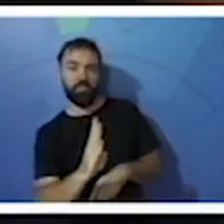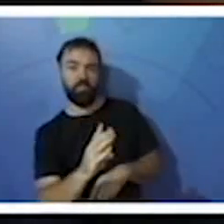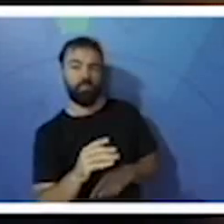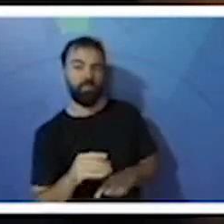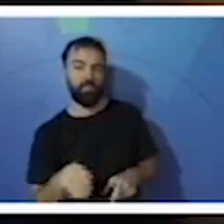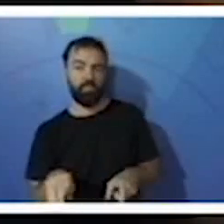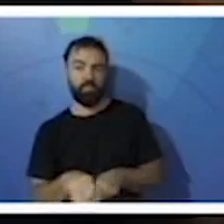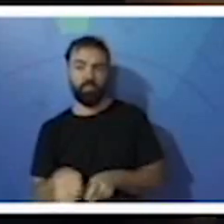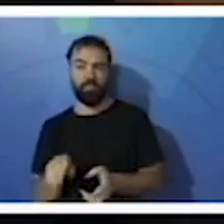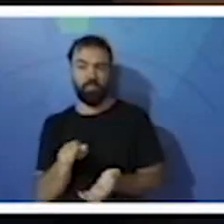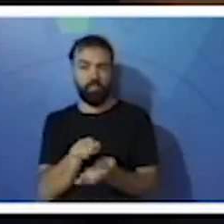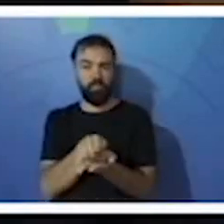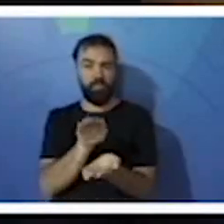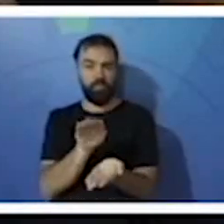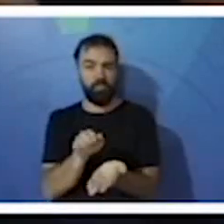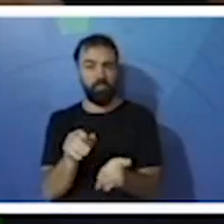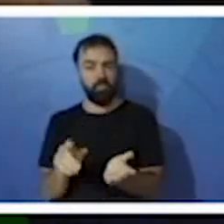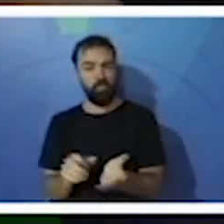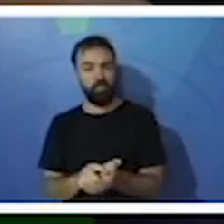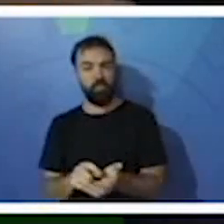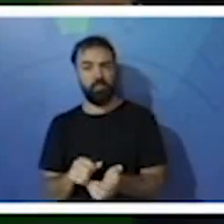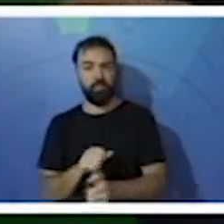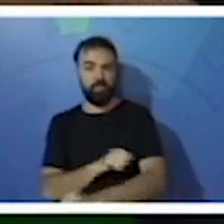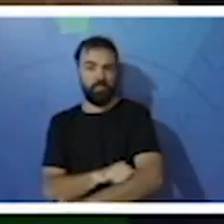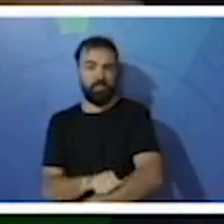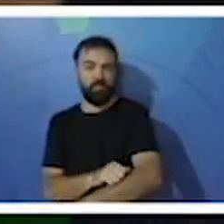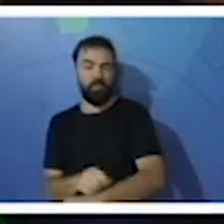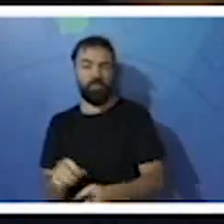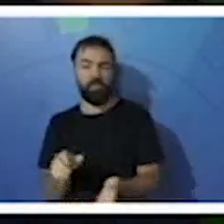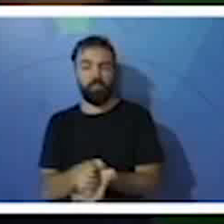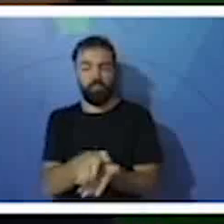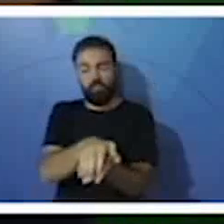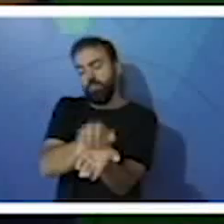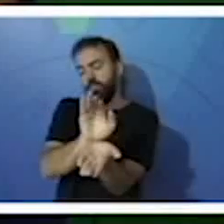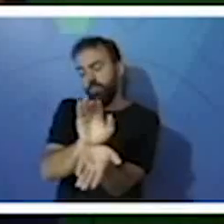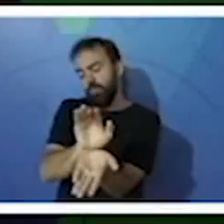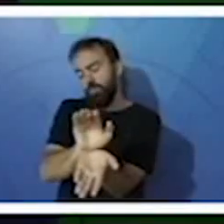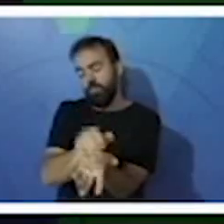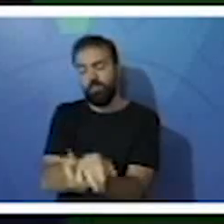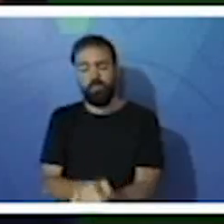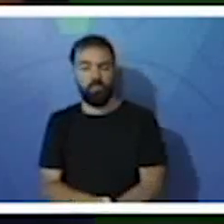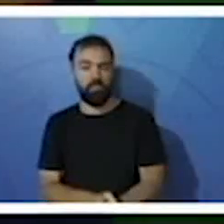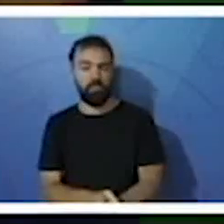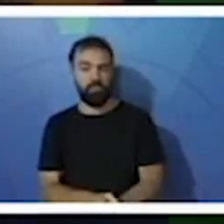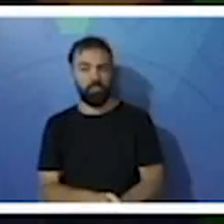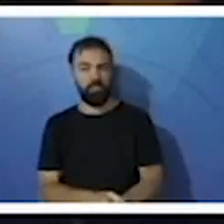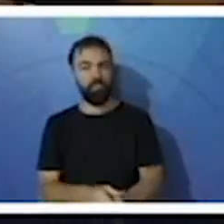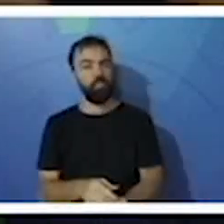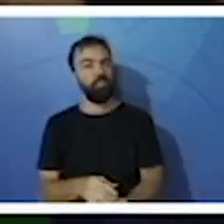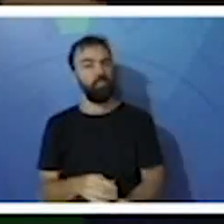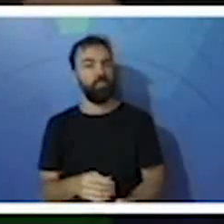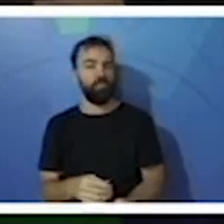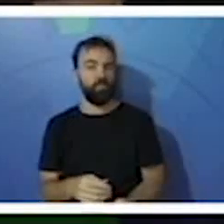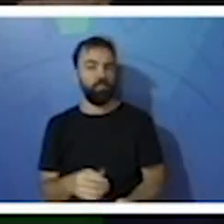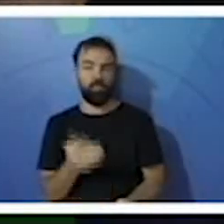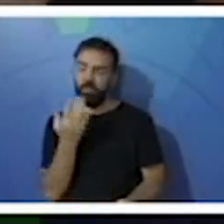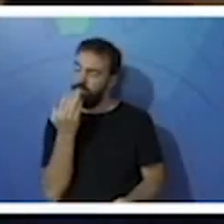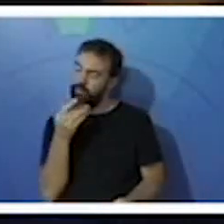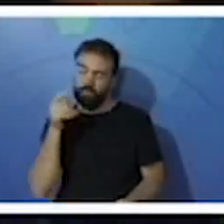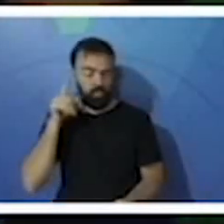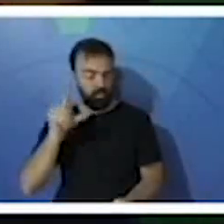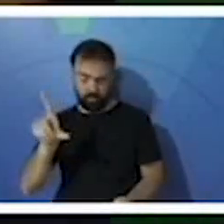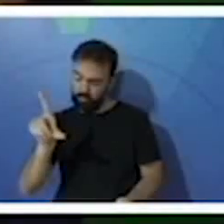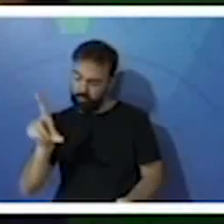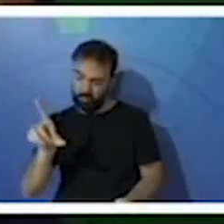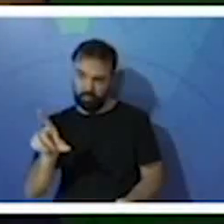mexilhão, a esponja, a ostra e a craca, conseguem o seu alimento por um